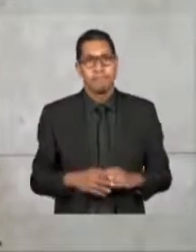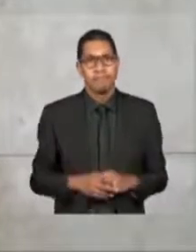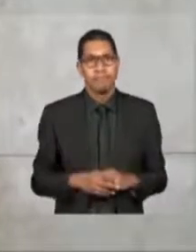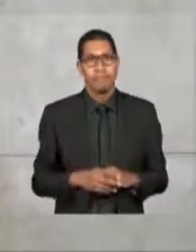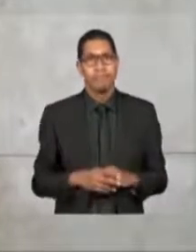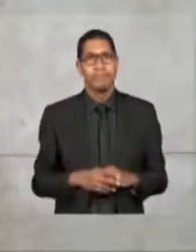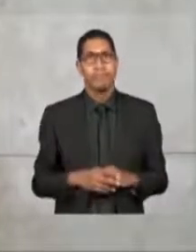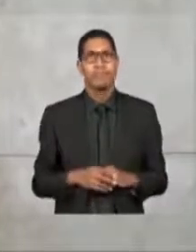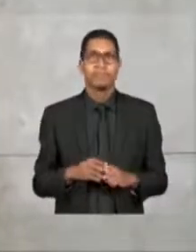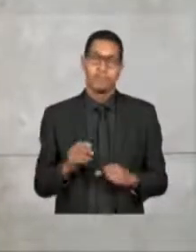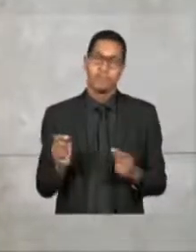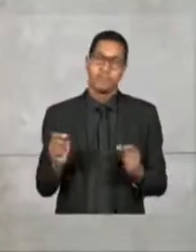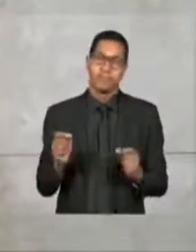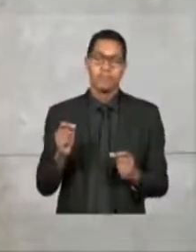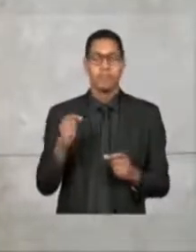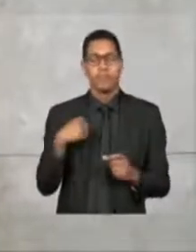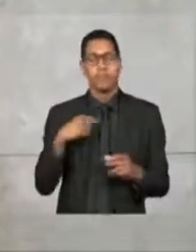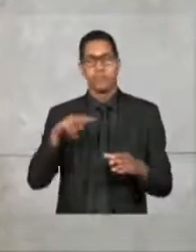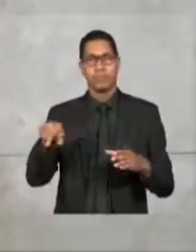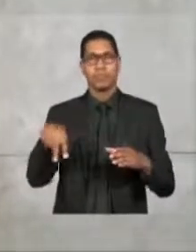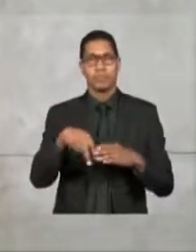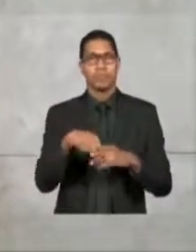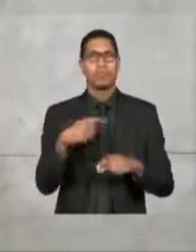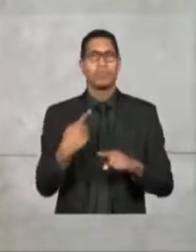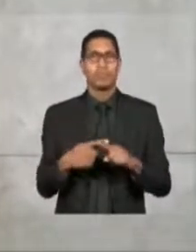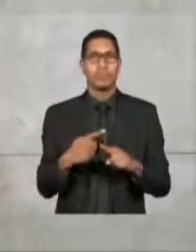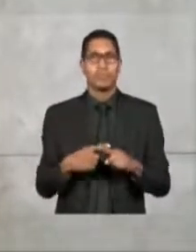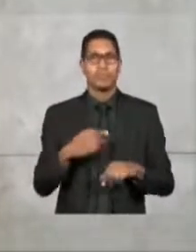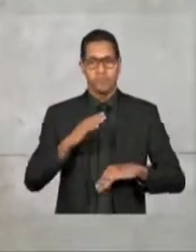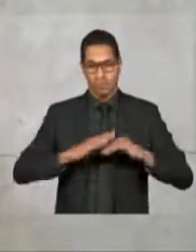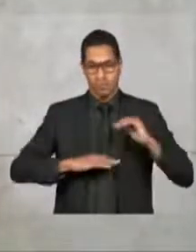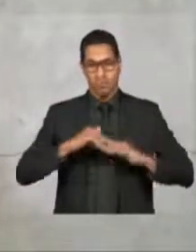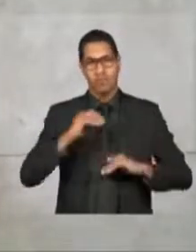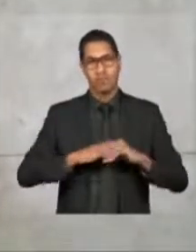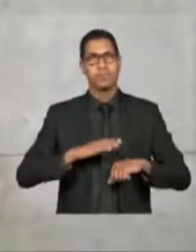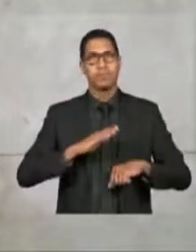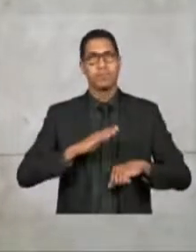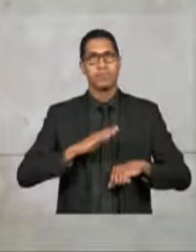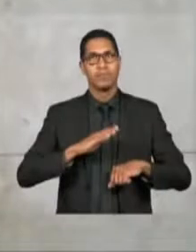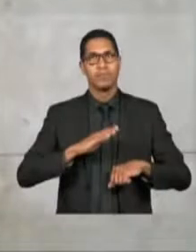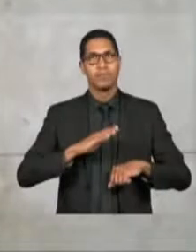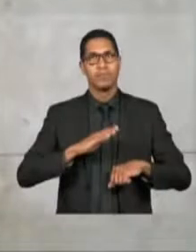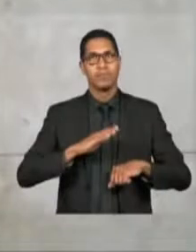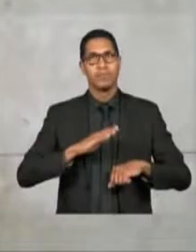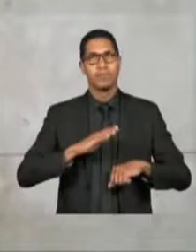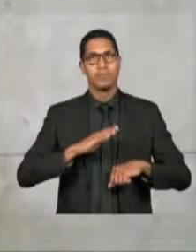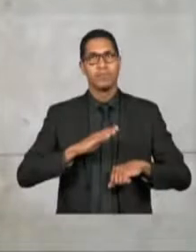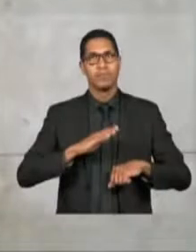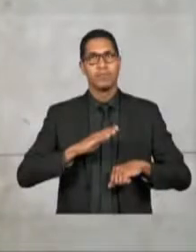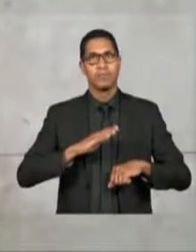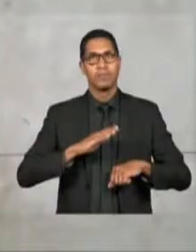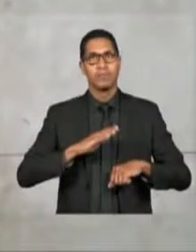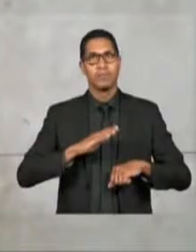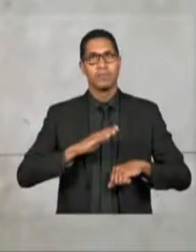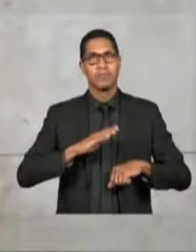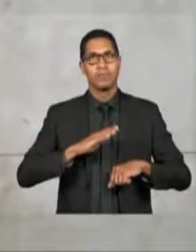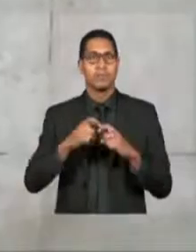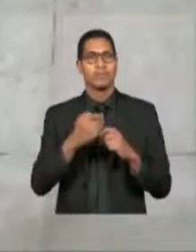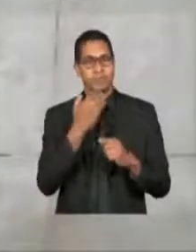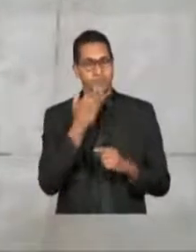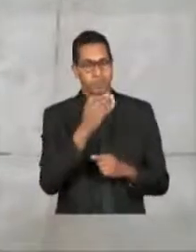acho que eu venho, subo aqui, porque a minha parte, eu, como...